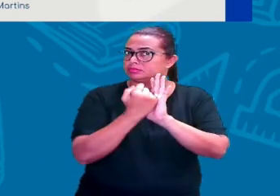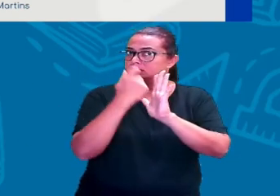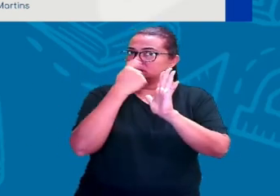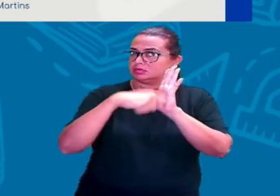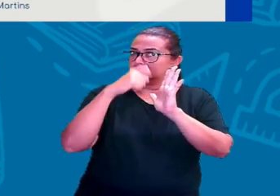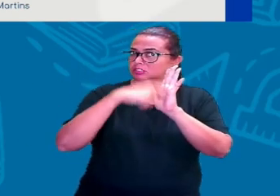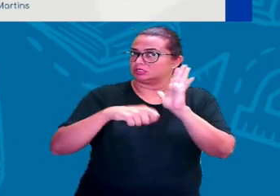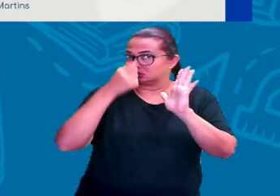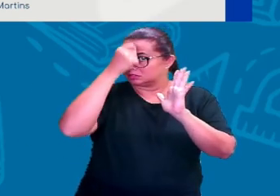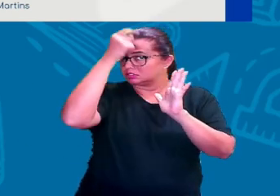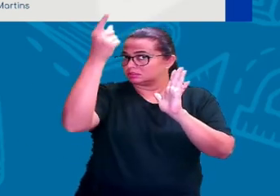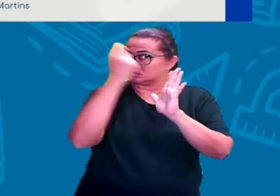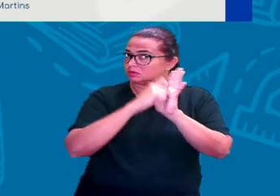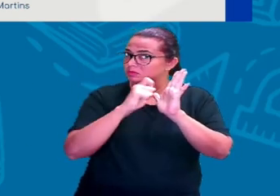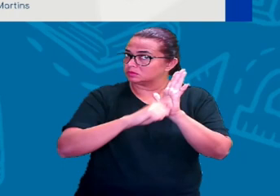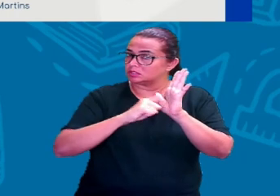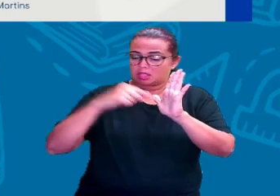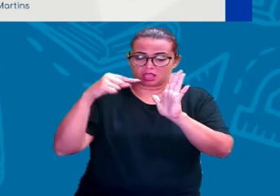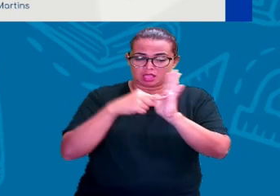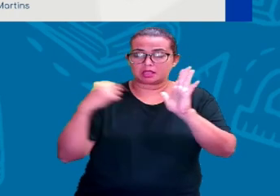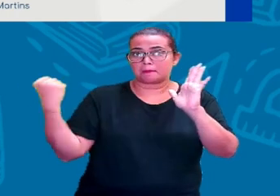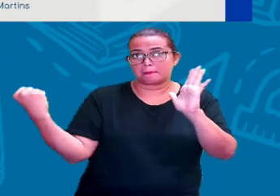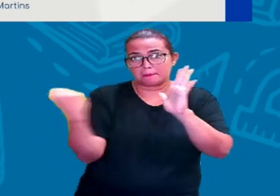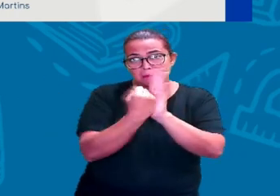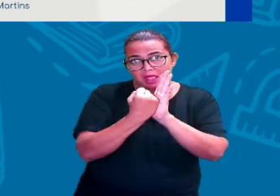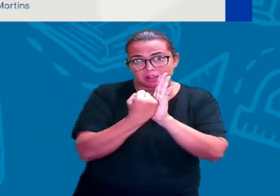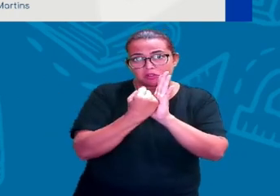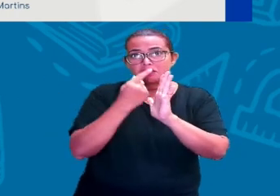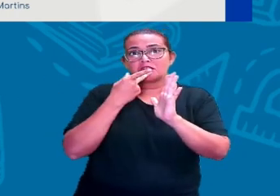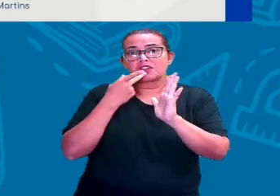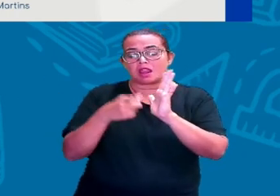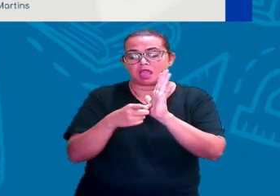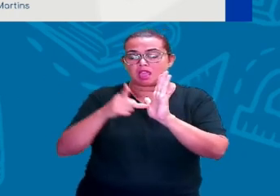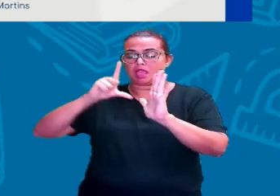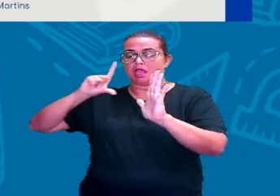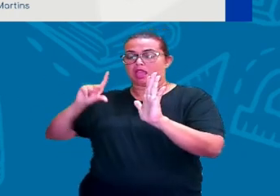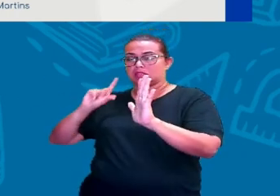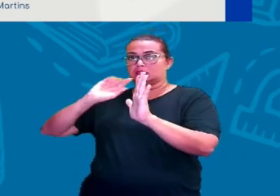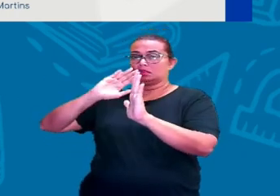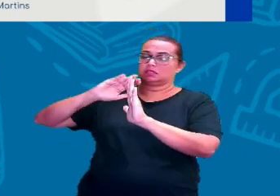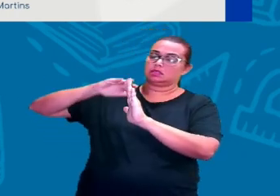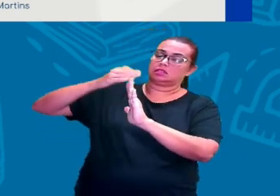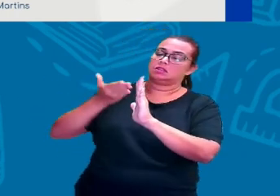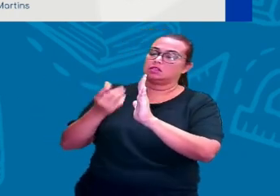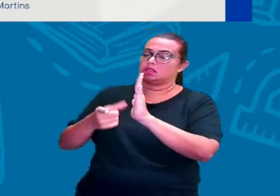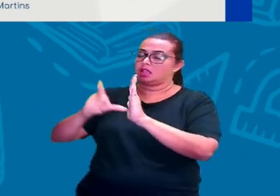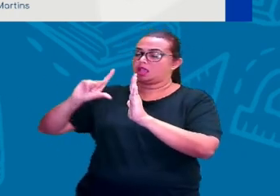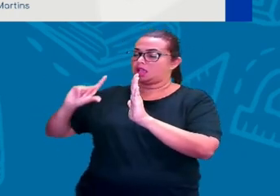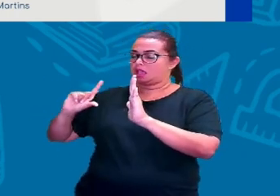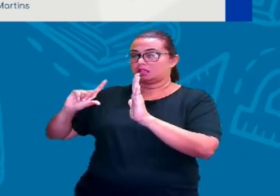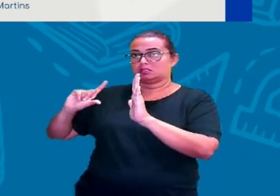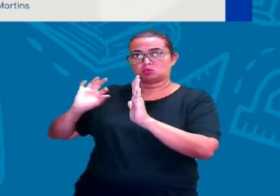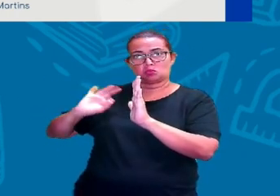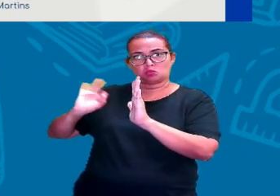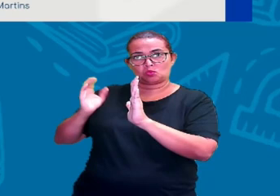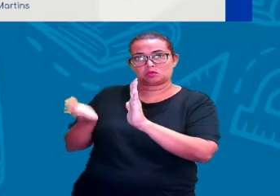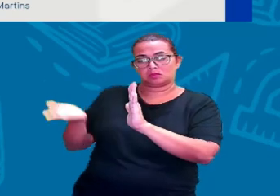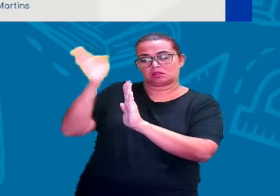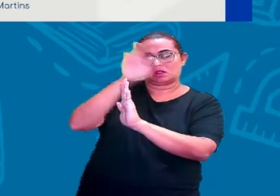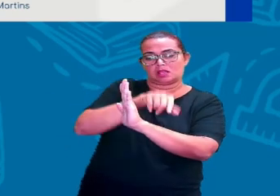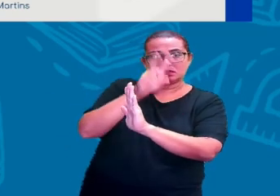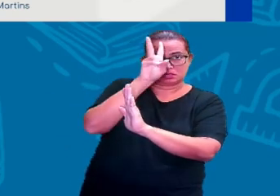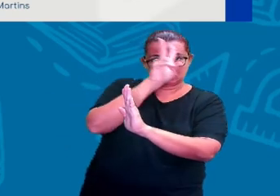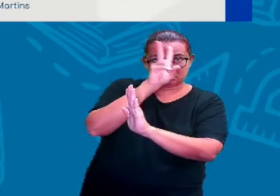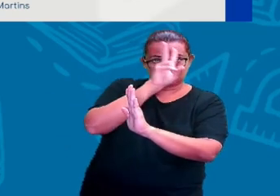né? A invenção da escrita, para dizer que a gente sai da pré-história para a história, tá? E aí, no período da